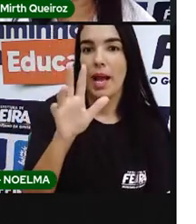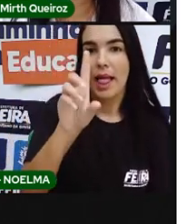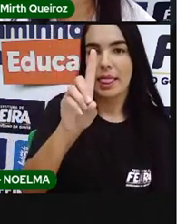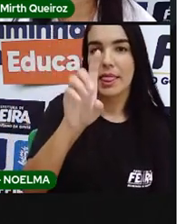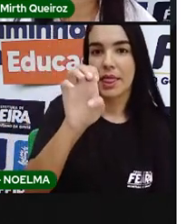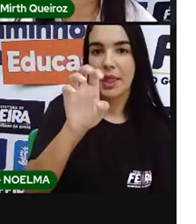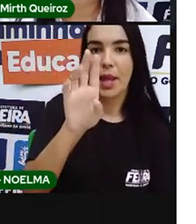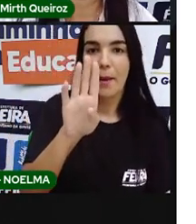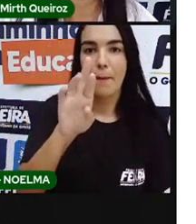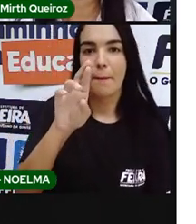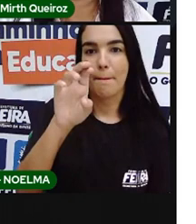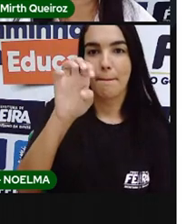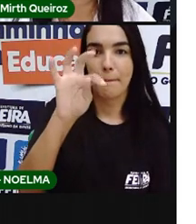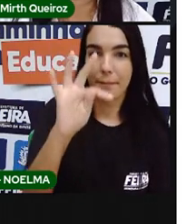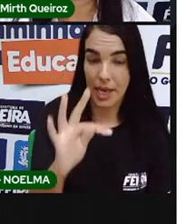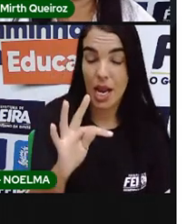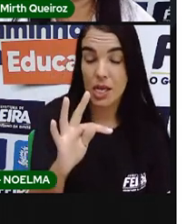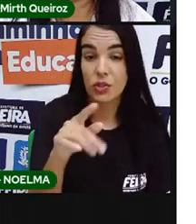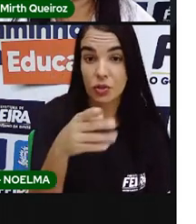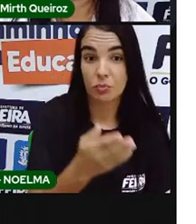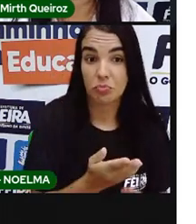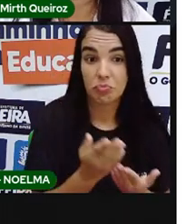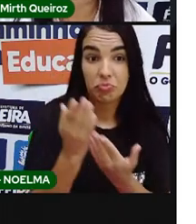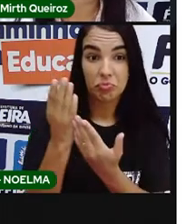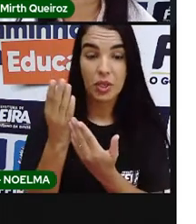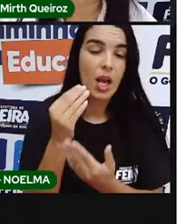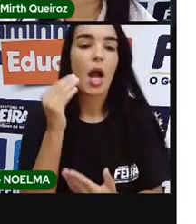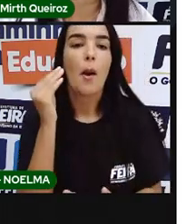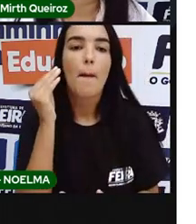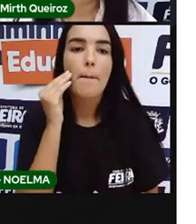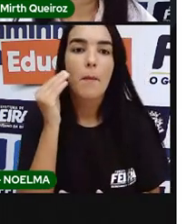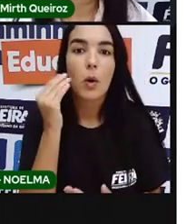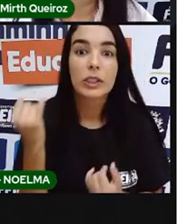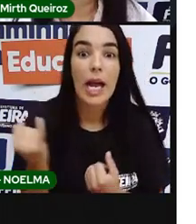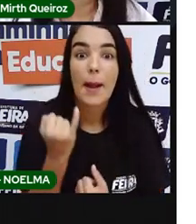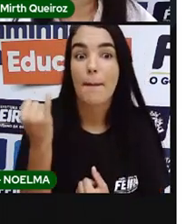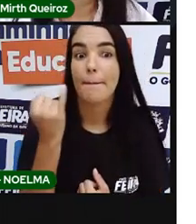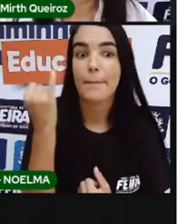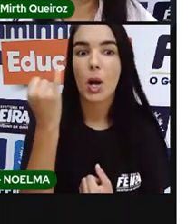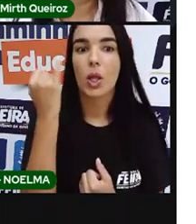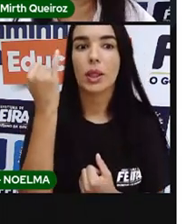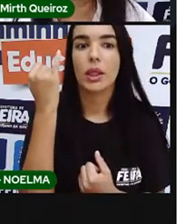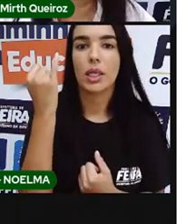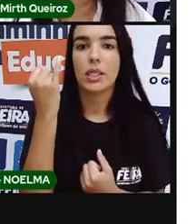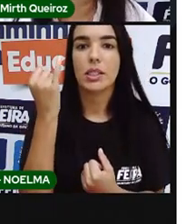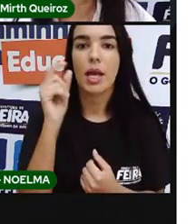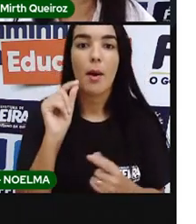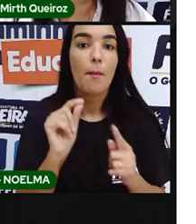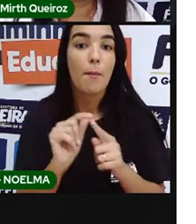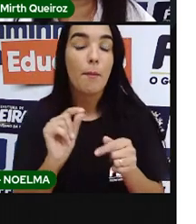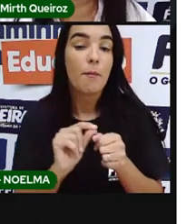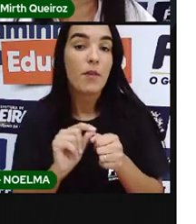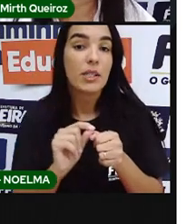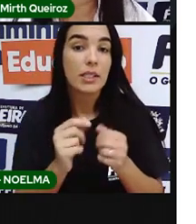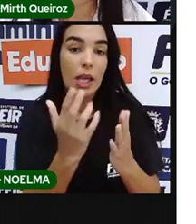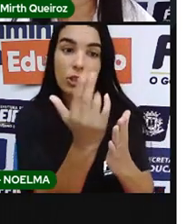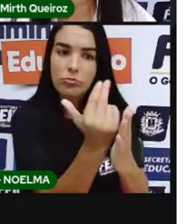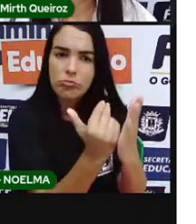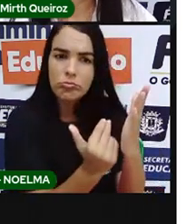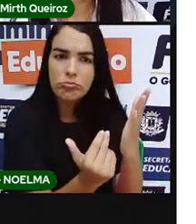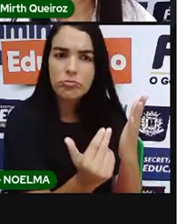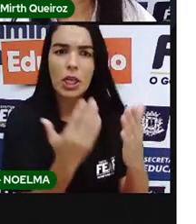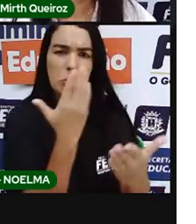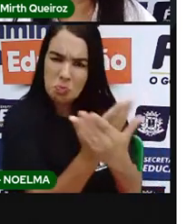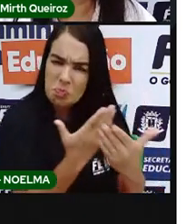como o Jens, que a gente vai estudar mais no próximo slide, eram artistas que estudaram para isso.